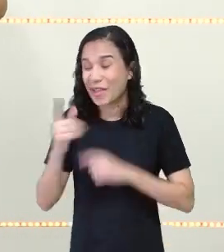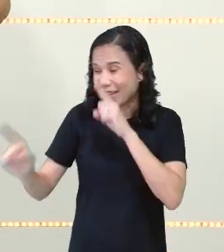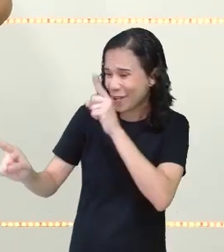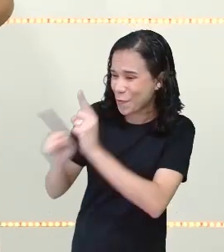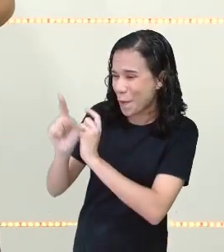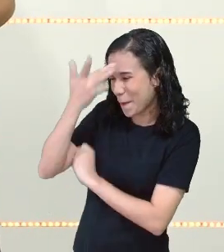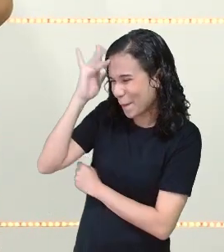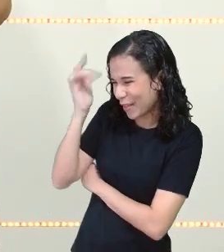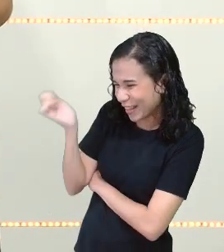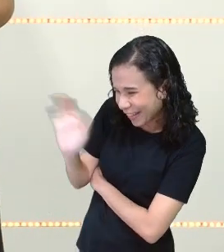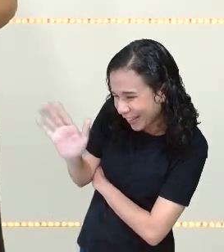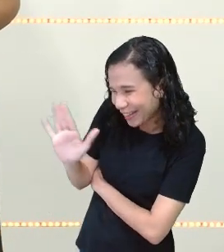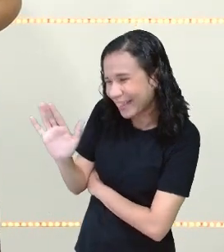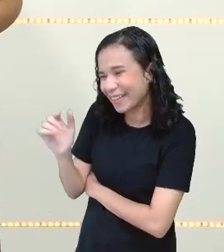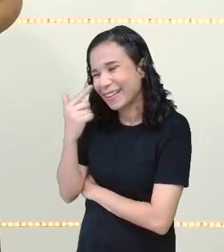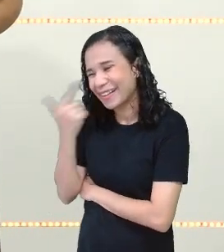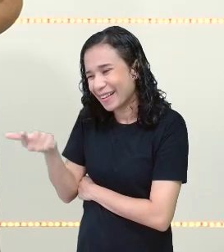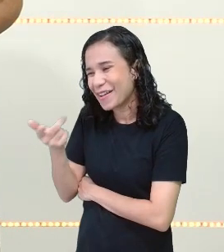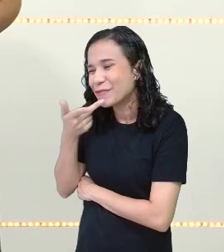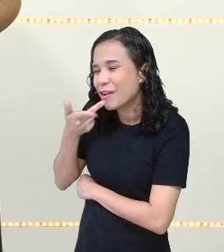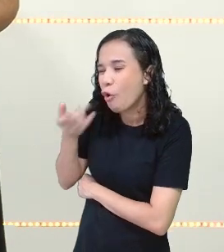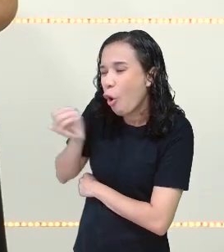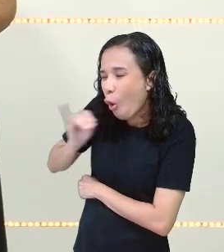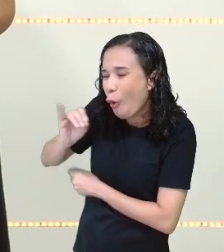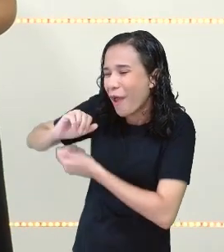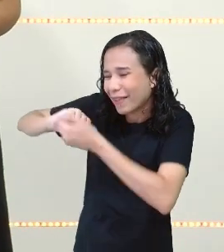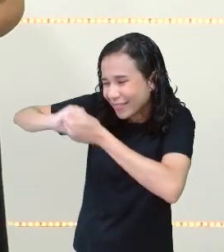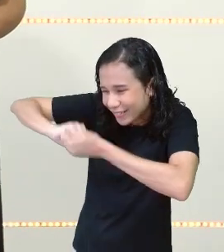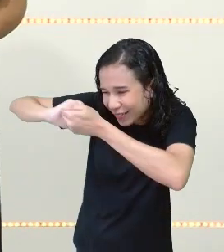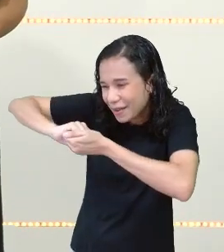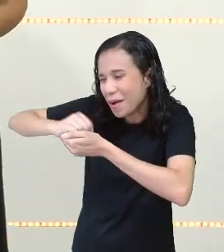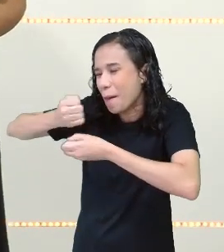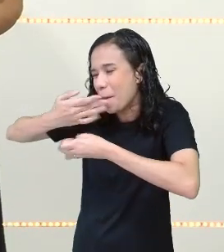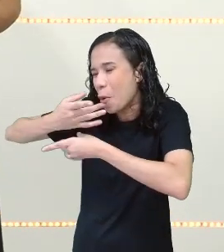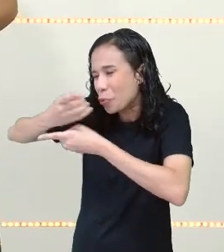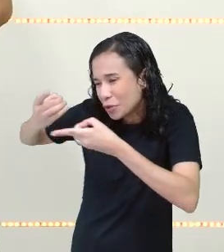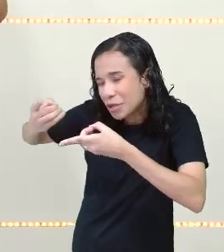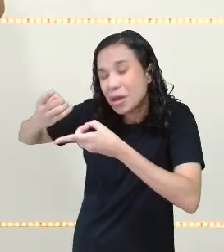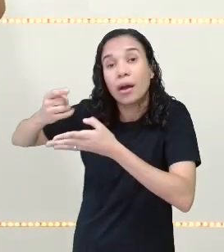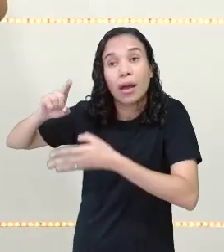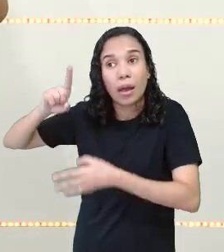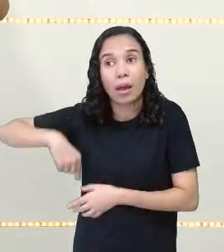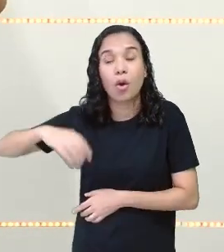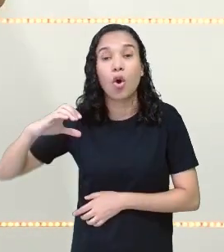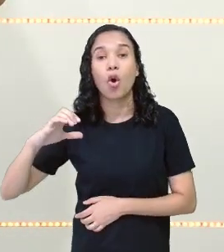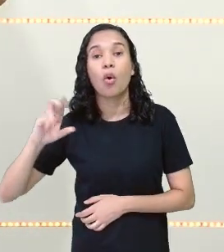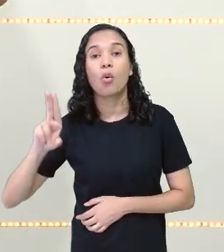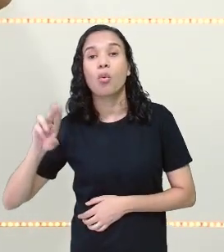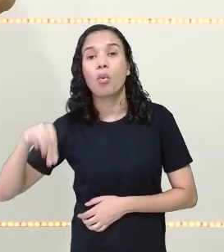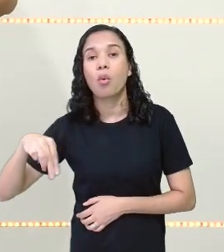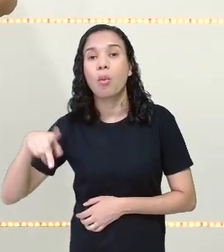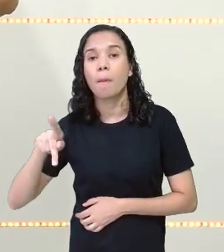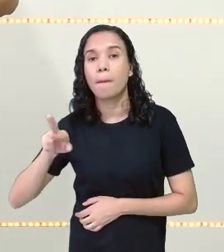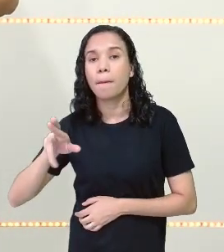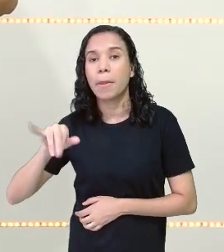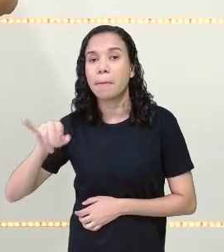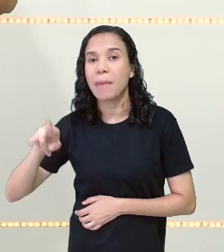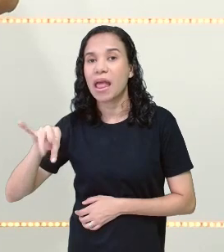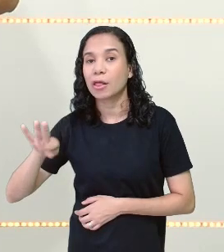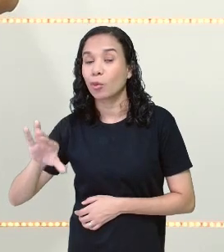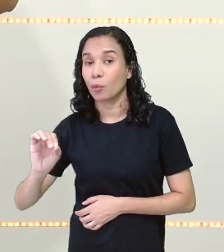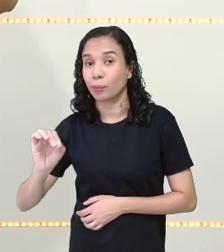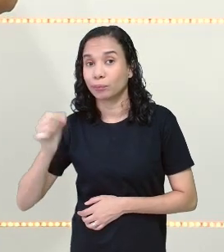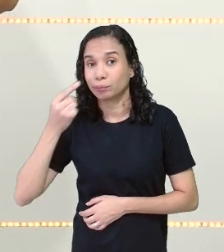falar com alguém, cumprimentar alguém, olá, bom dia, boa tarde, boa noite, é o cumprimento com U.